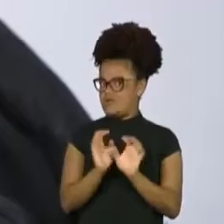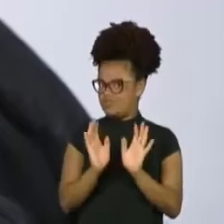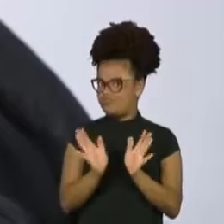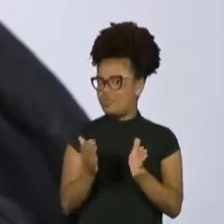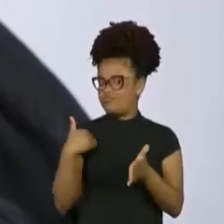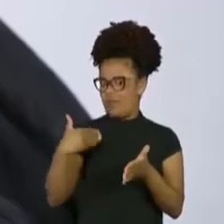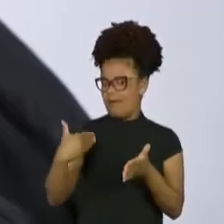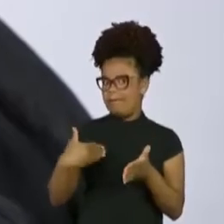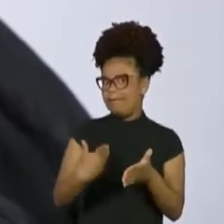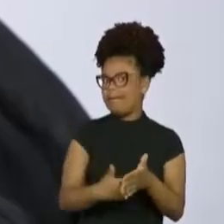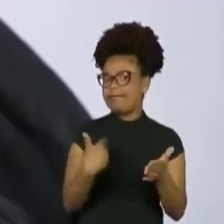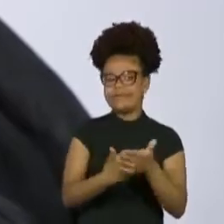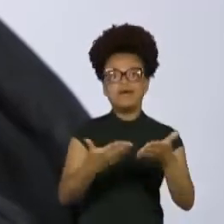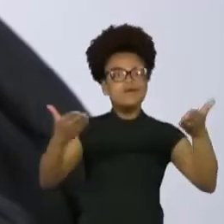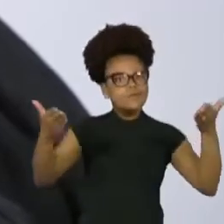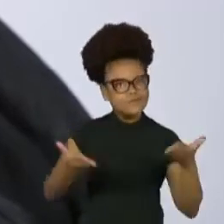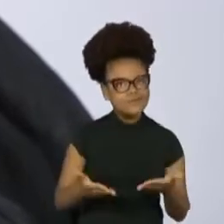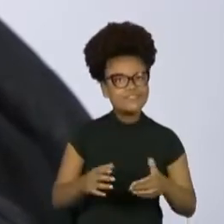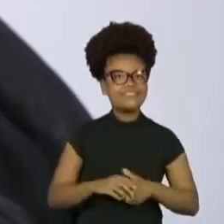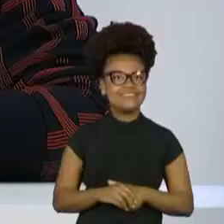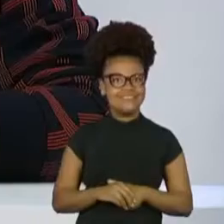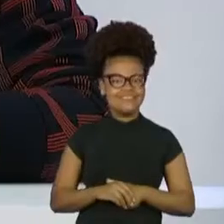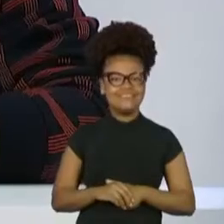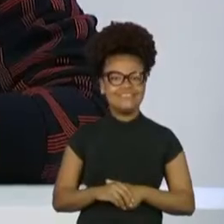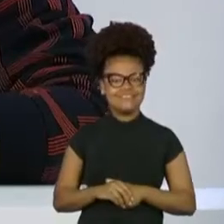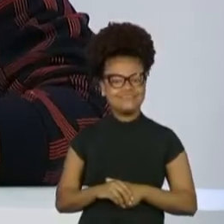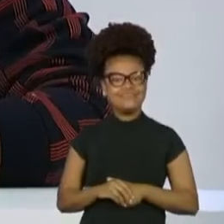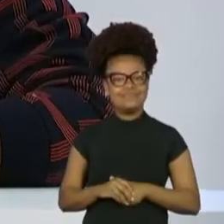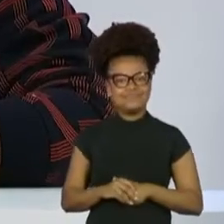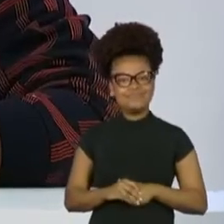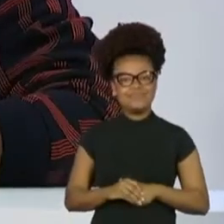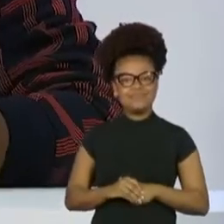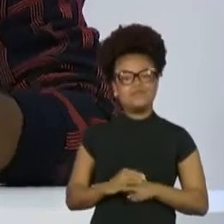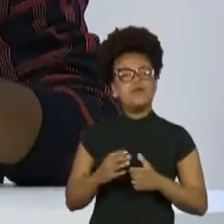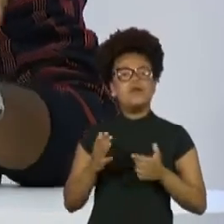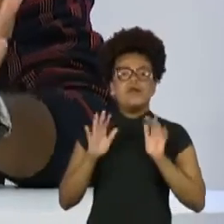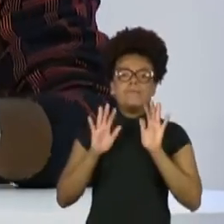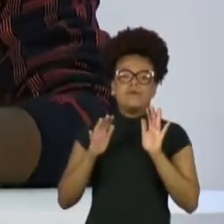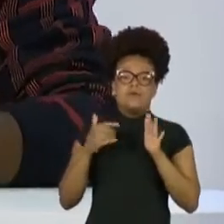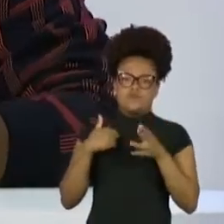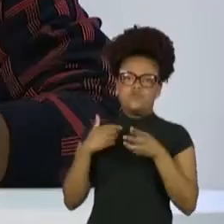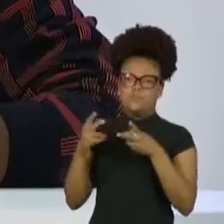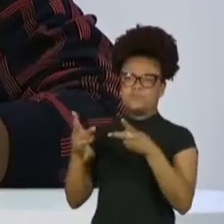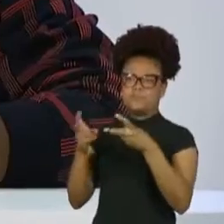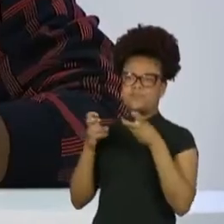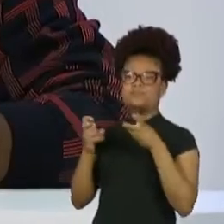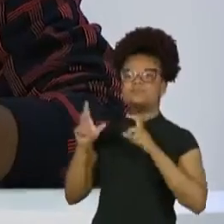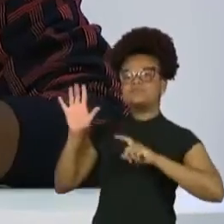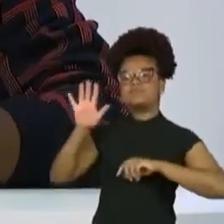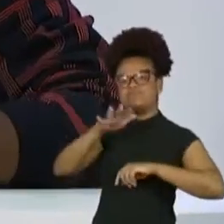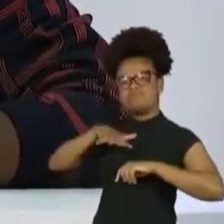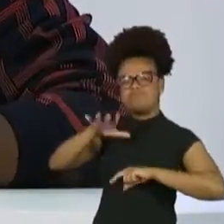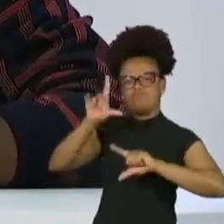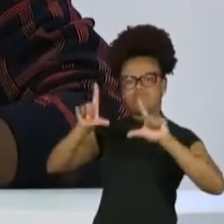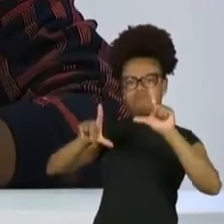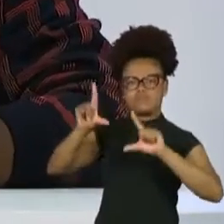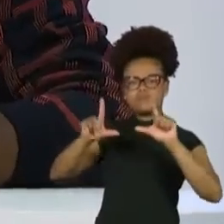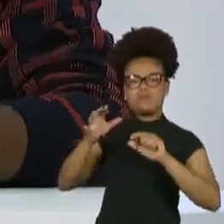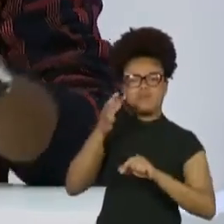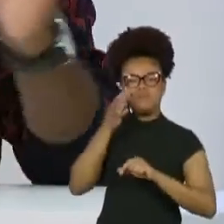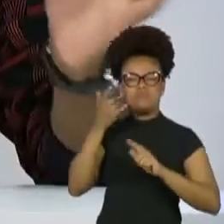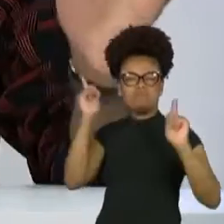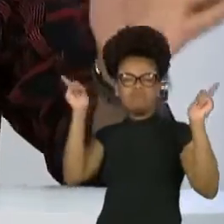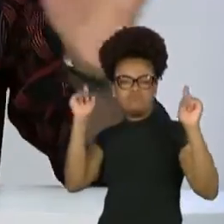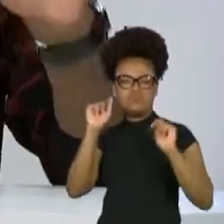Porque quando a gente olha, por exemplo, para atores e atrizes, pessoas do entretenimento lá fora, eles, de certa forma,